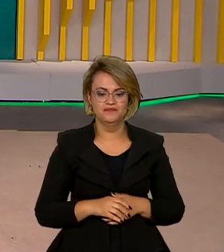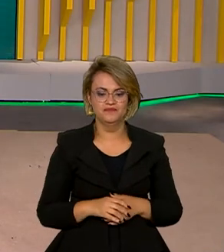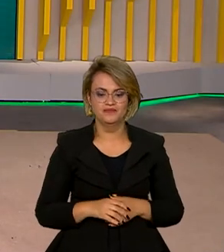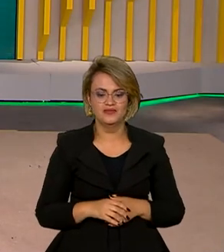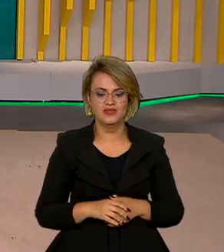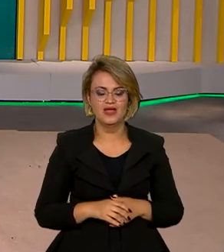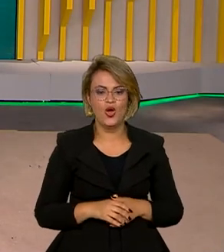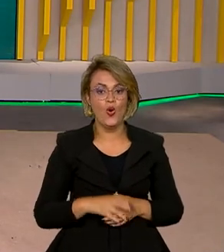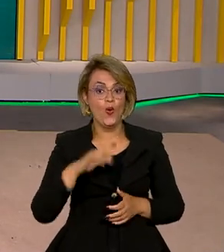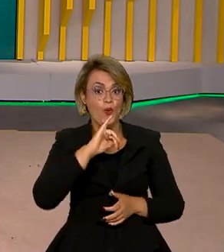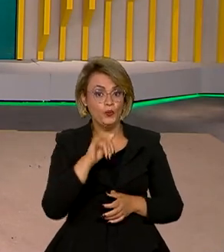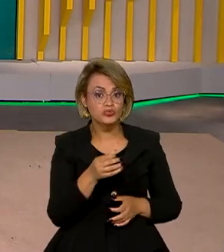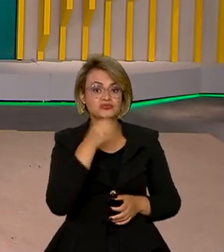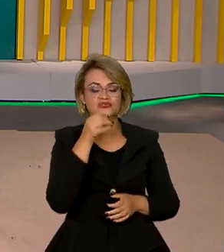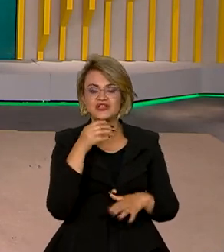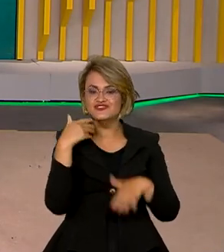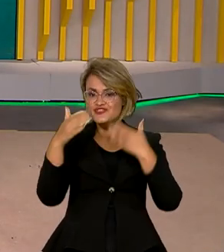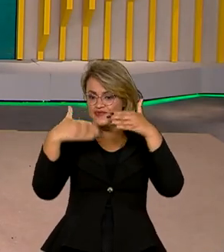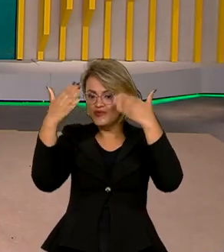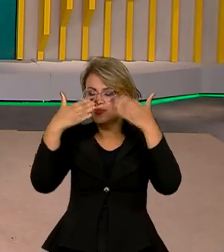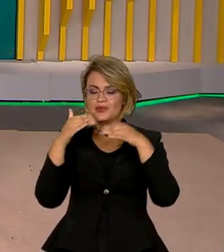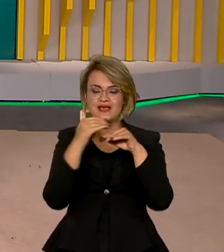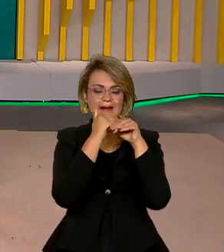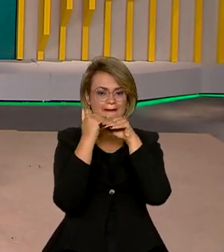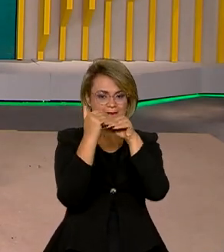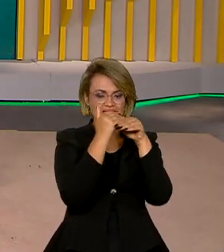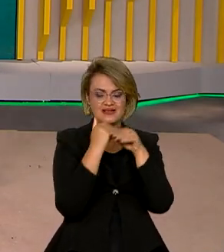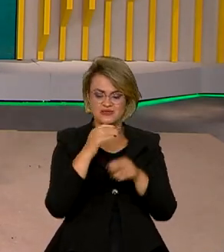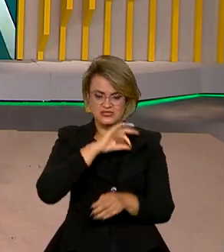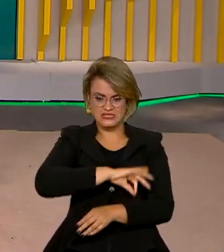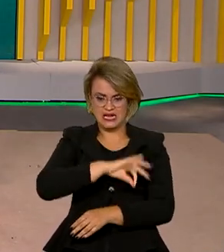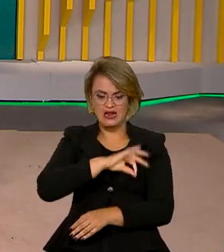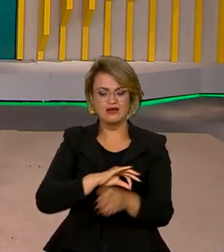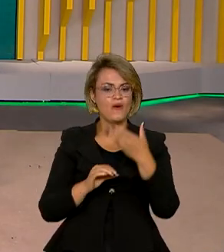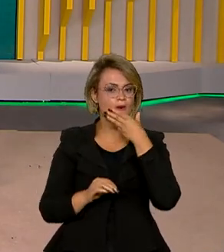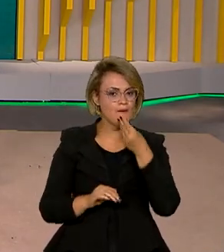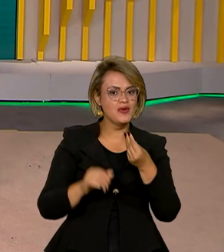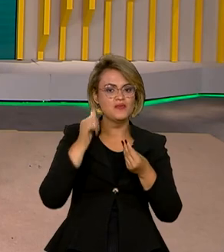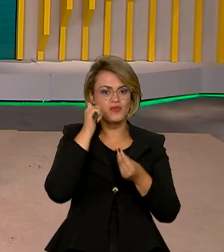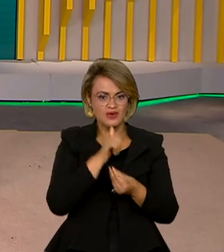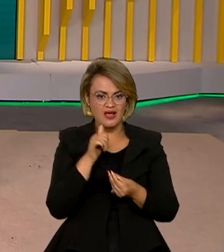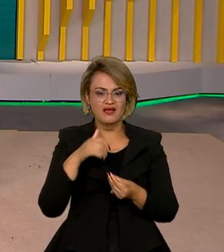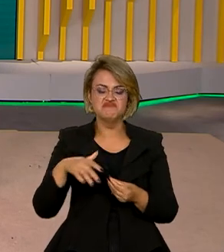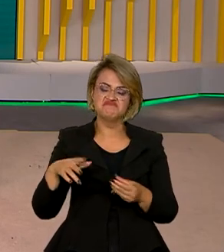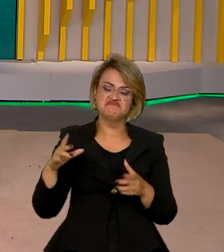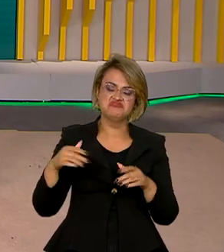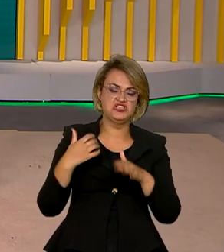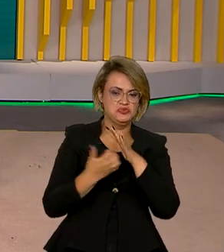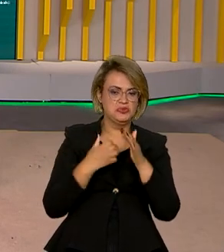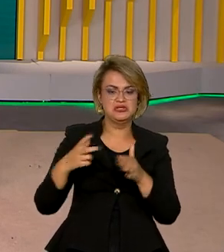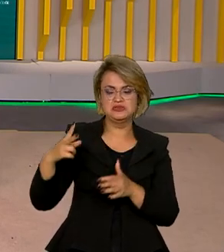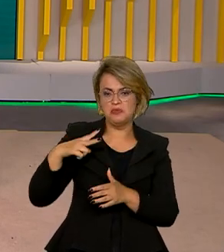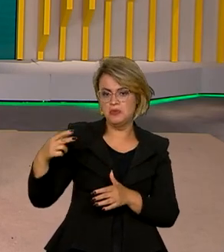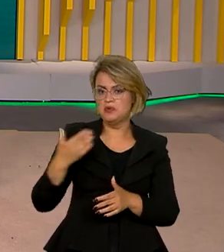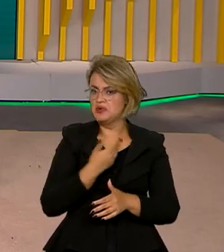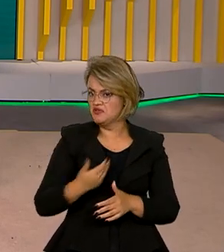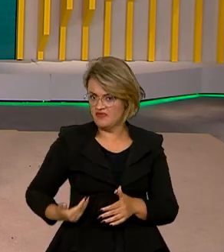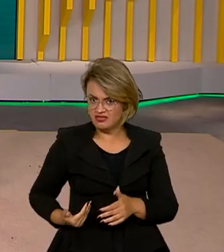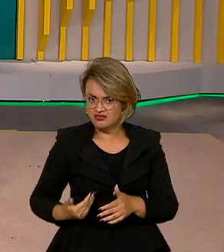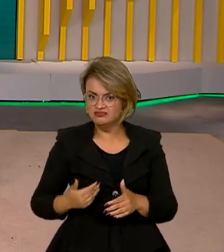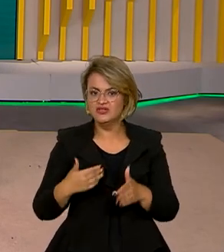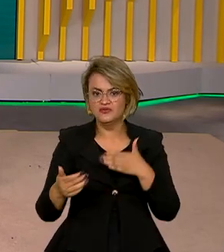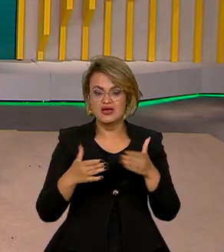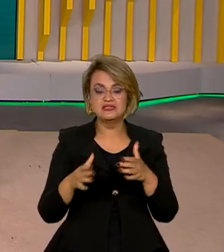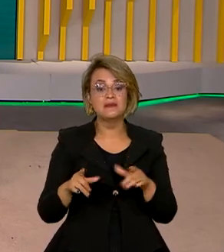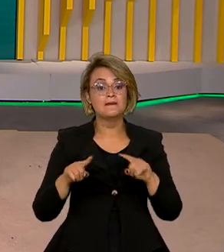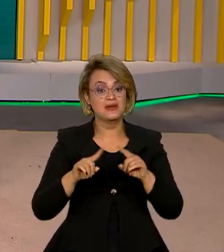E olha, oportunidades de crescimento e equiparação de salários na iniciativa pública e privada, hein? Este é o objetivo do